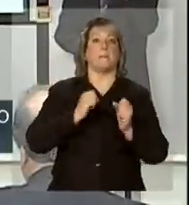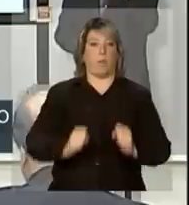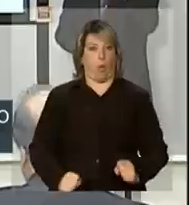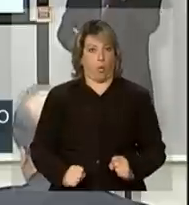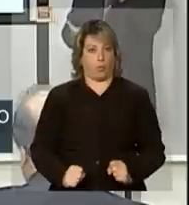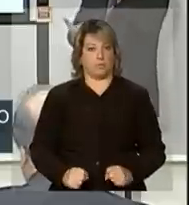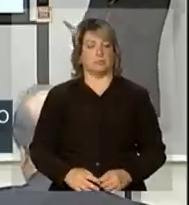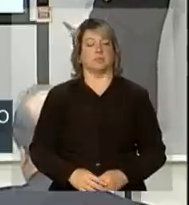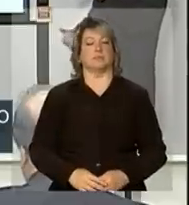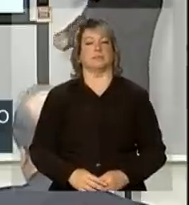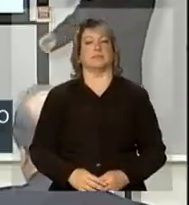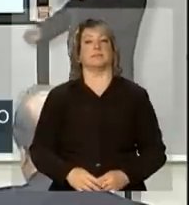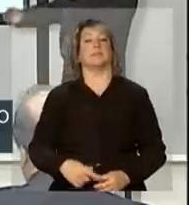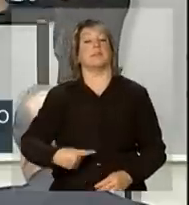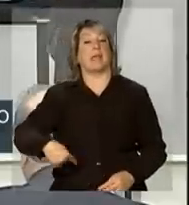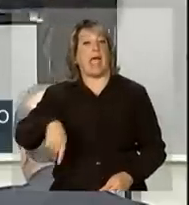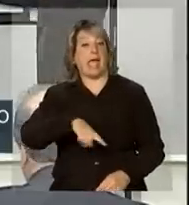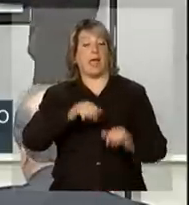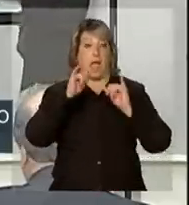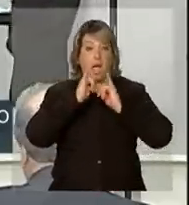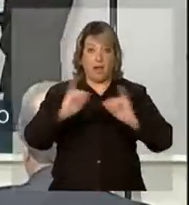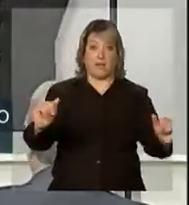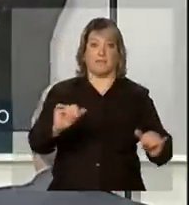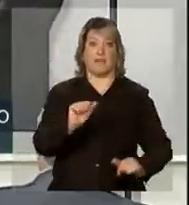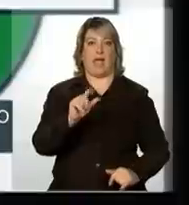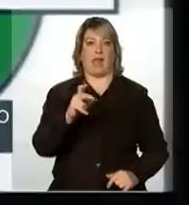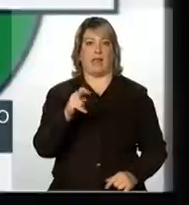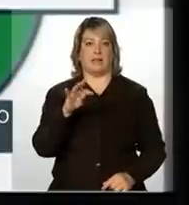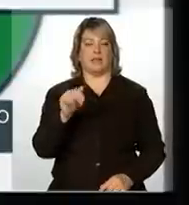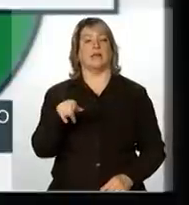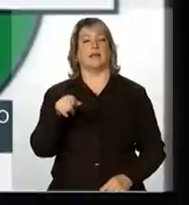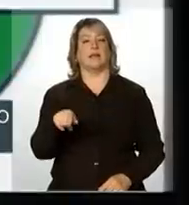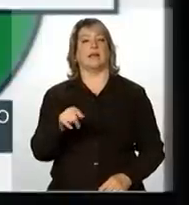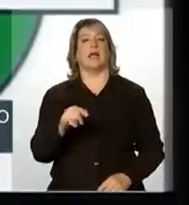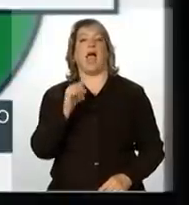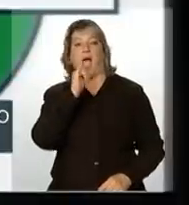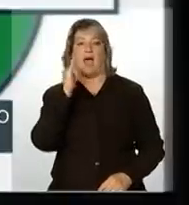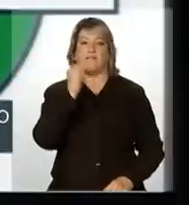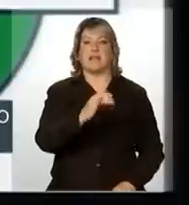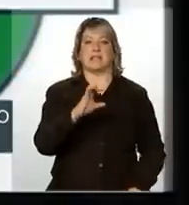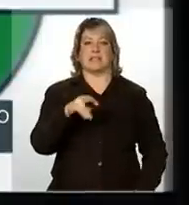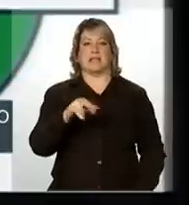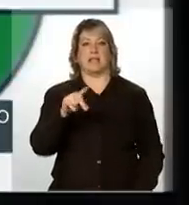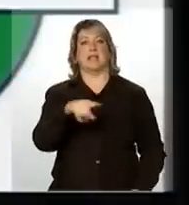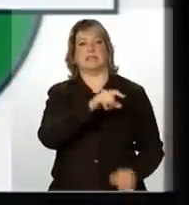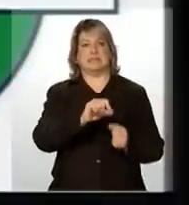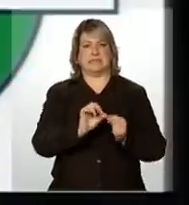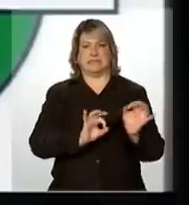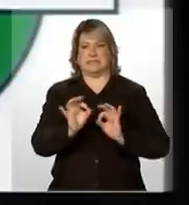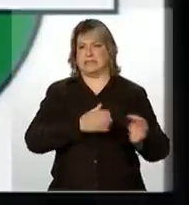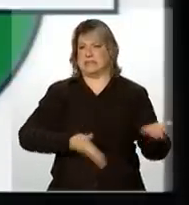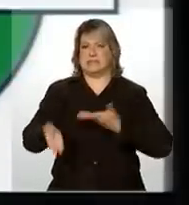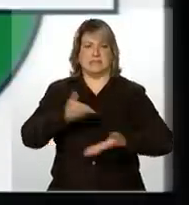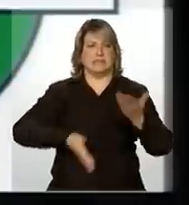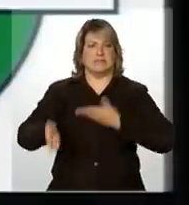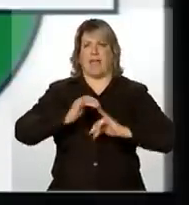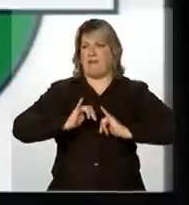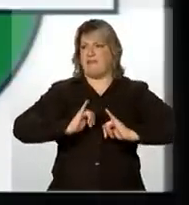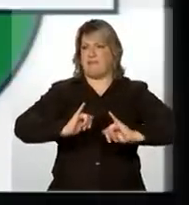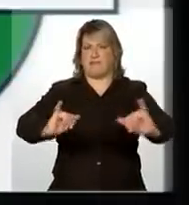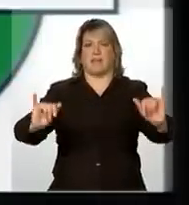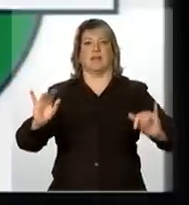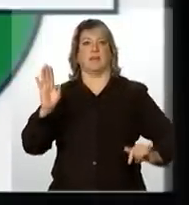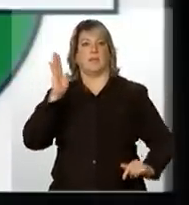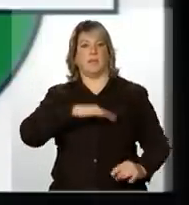Esses alertas, eles são emitidos para o Senado, que faz todo o trabalho de articulação e mobilização